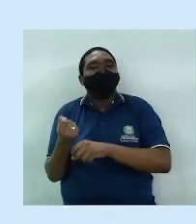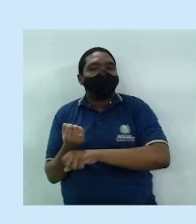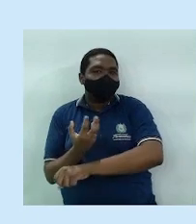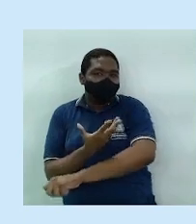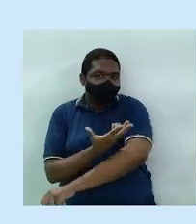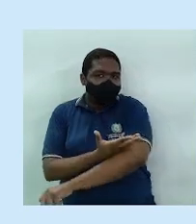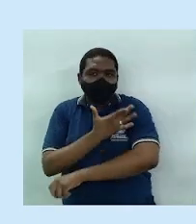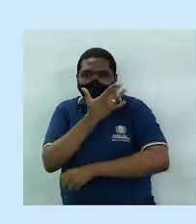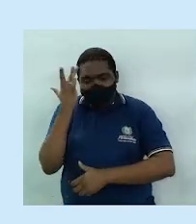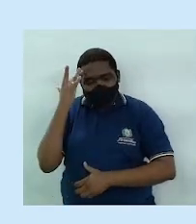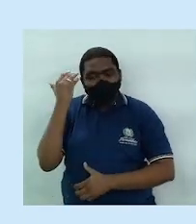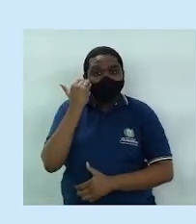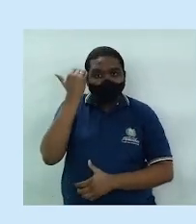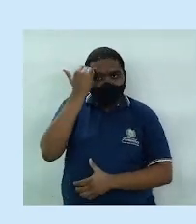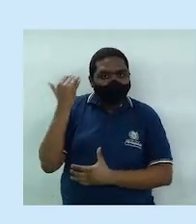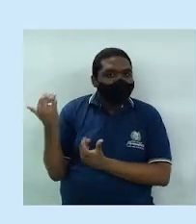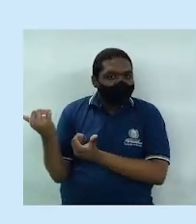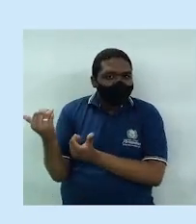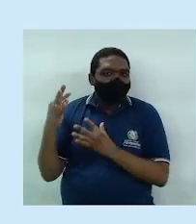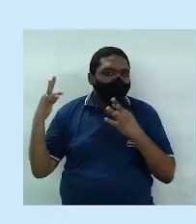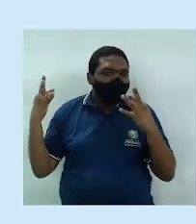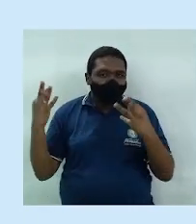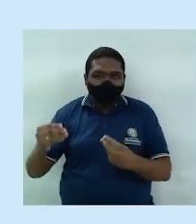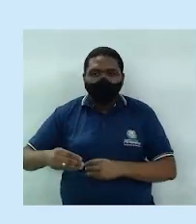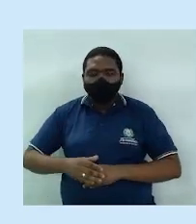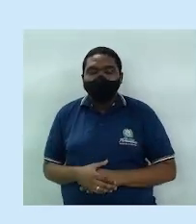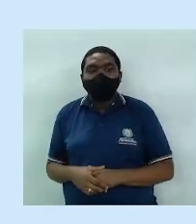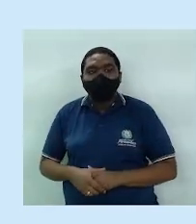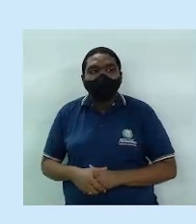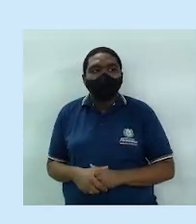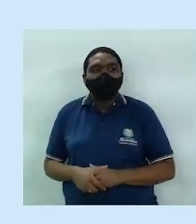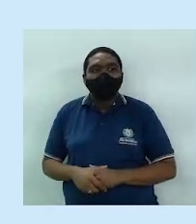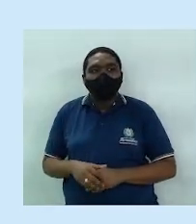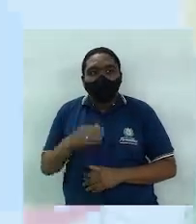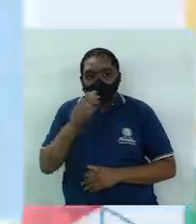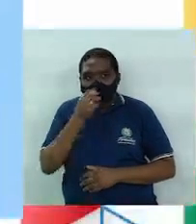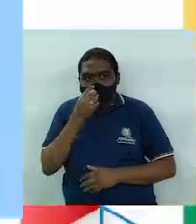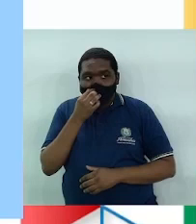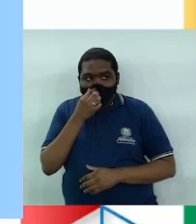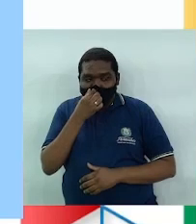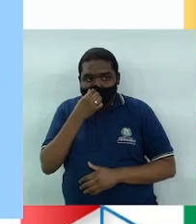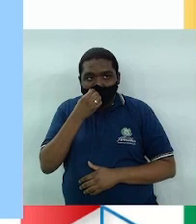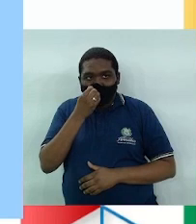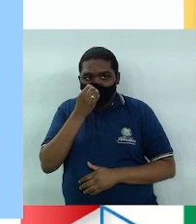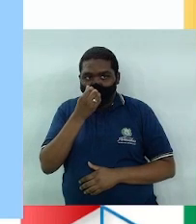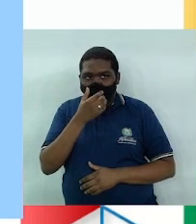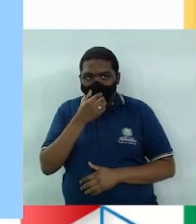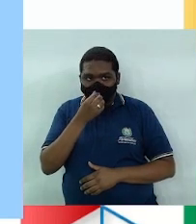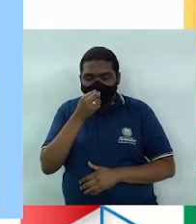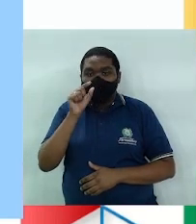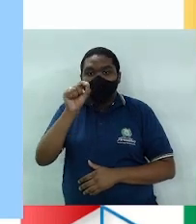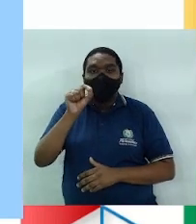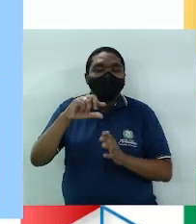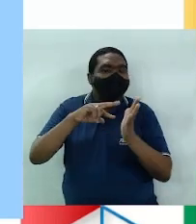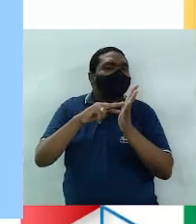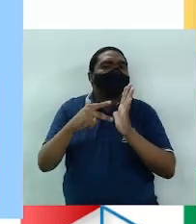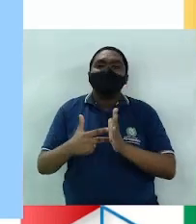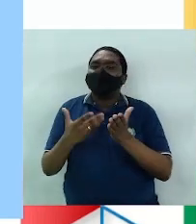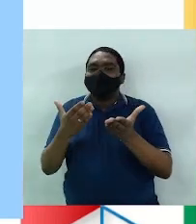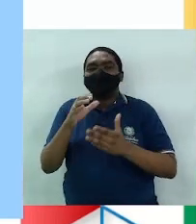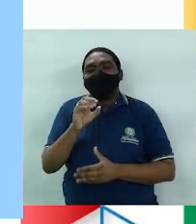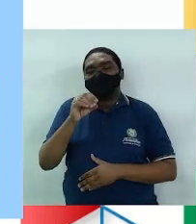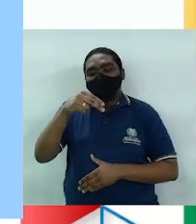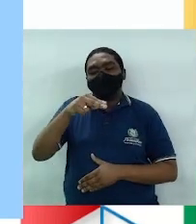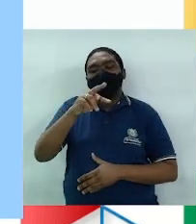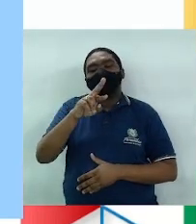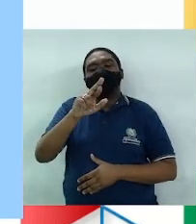do adolescente e de todos, tá certo? Vamos lá, como há na tela, o que é a contracepção, tá